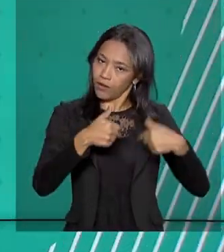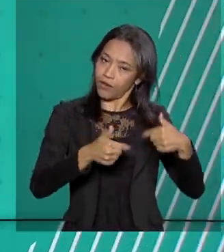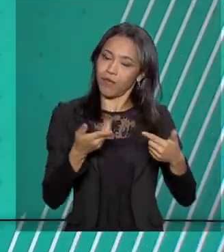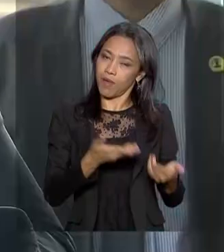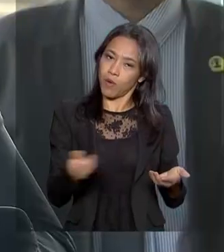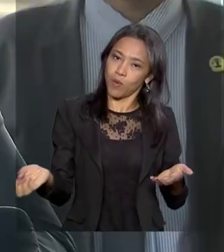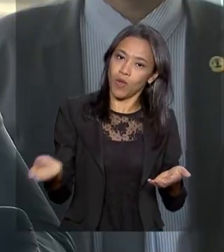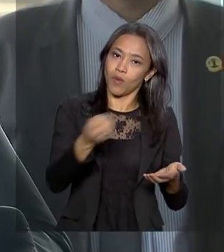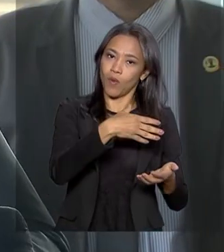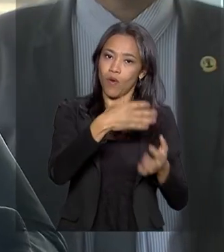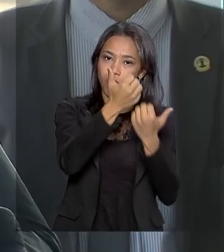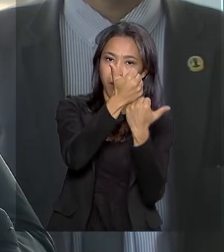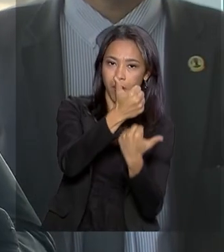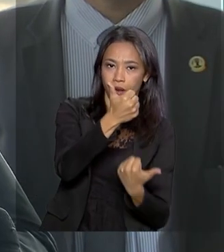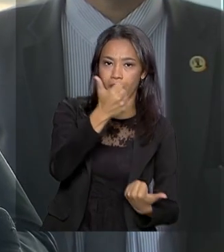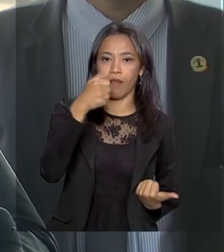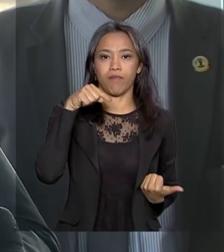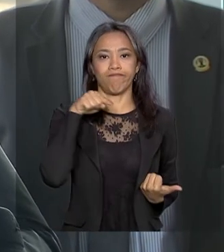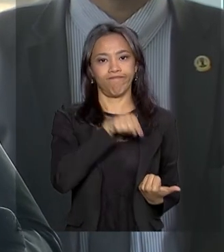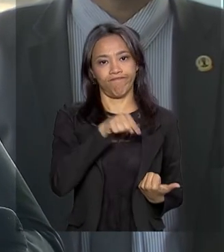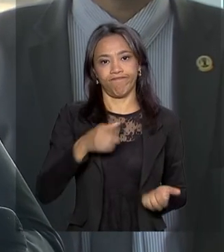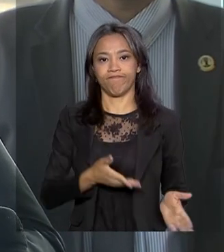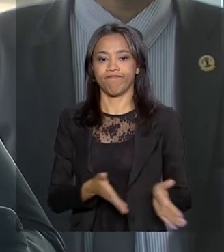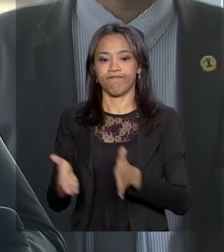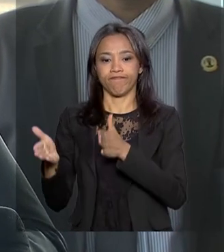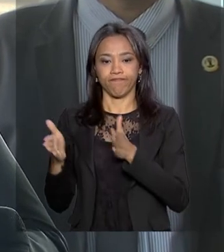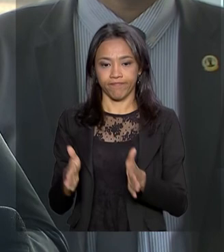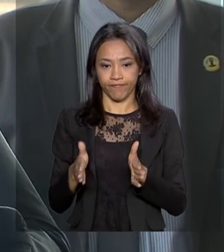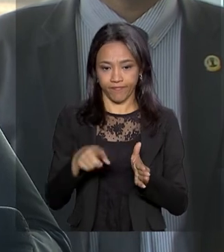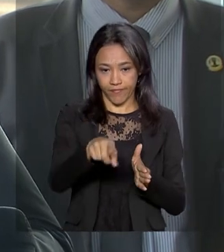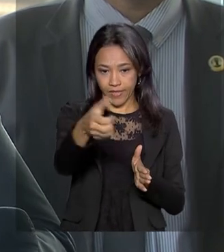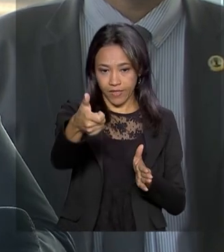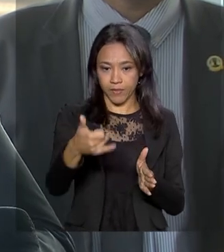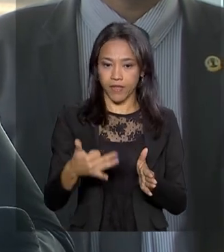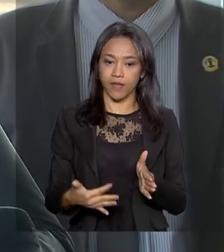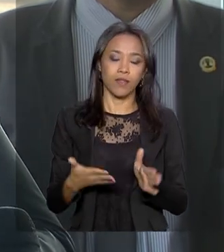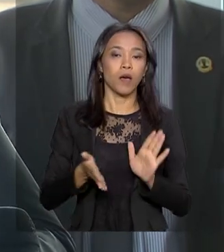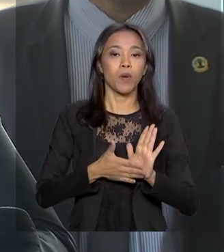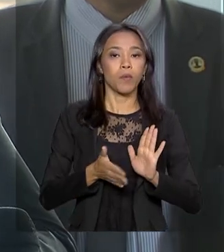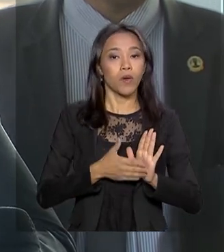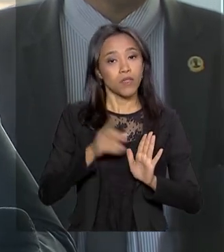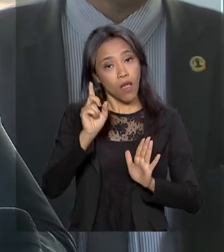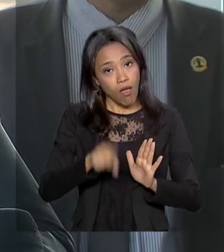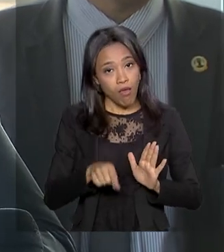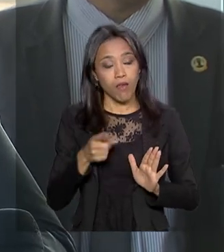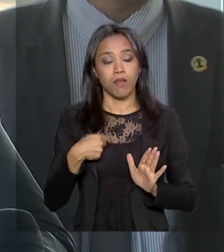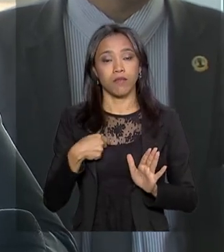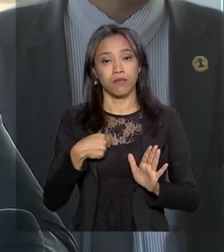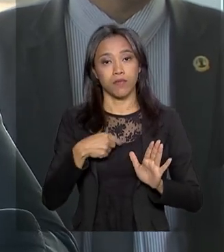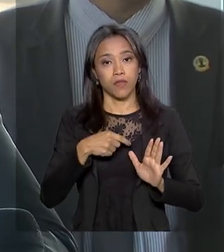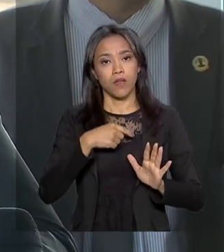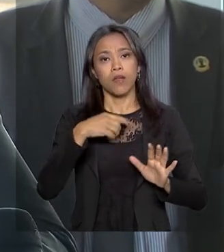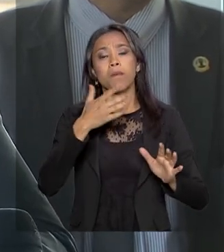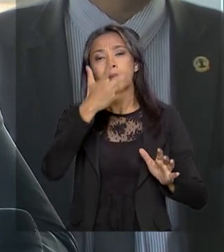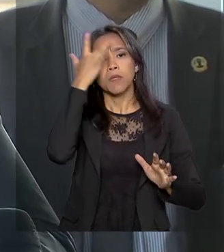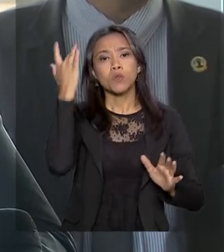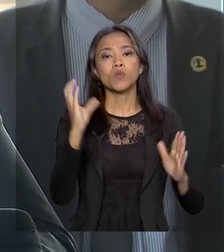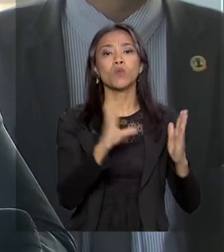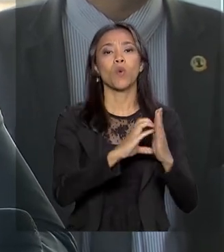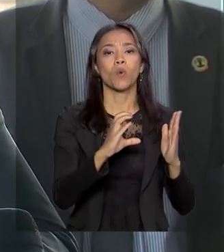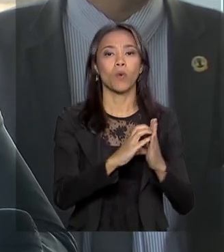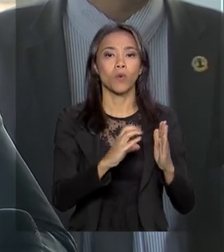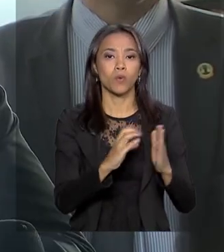COAF. A ideia do que está sendo proposto por nós é o pessoal lá concursado do Banco Central.